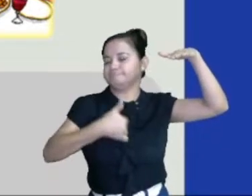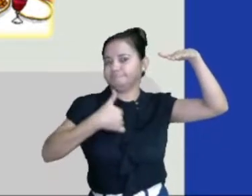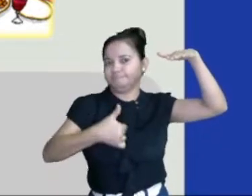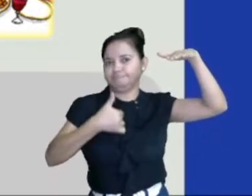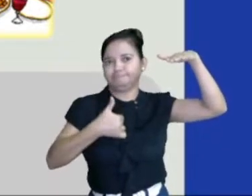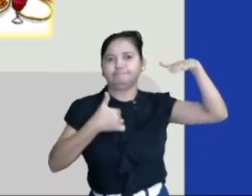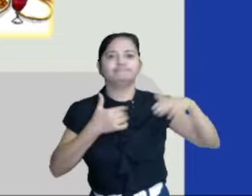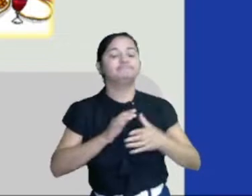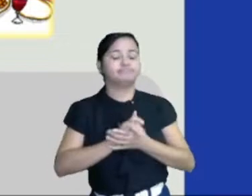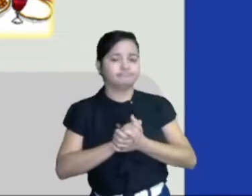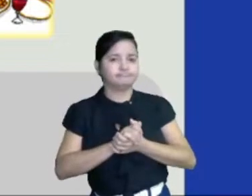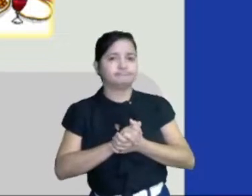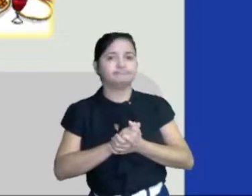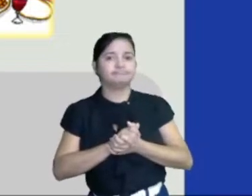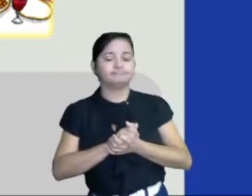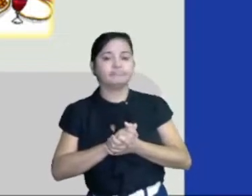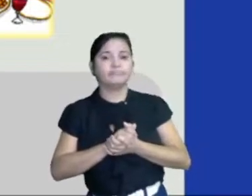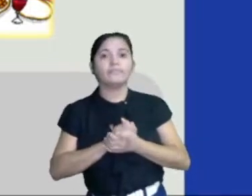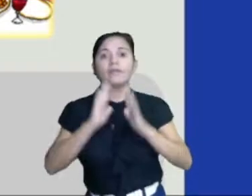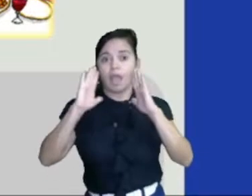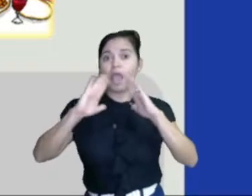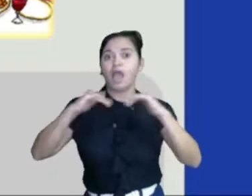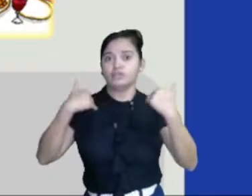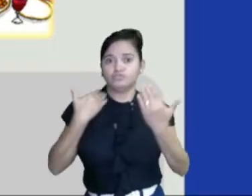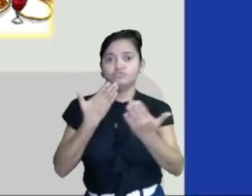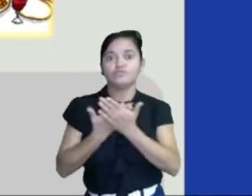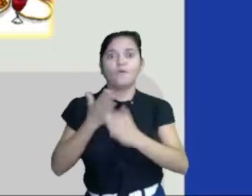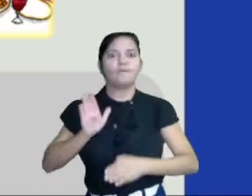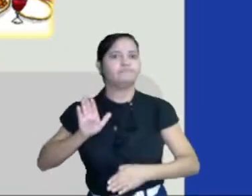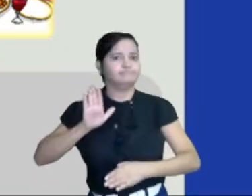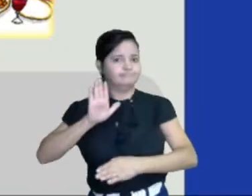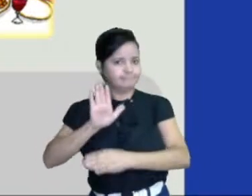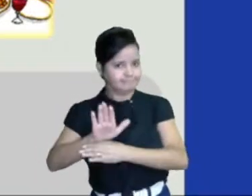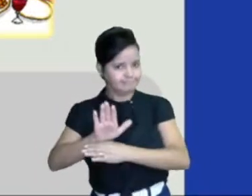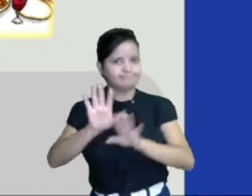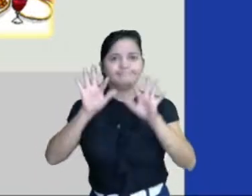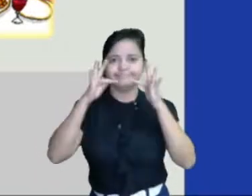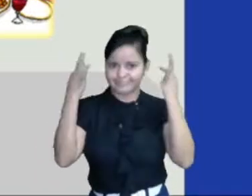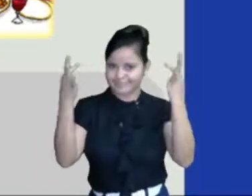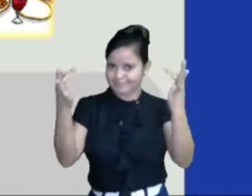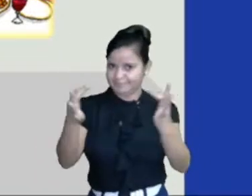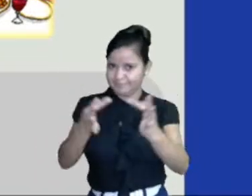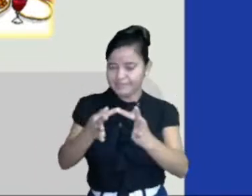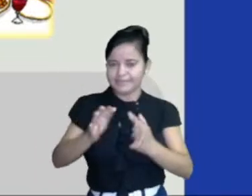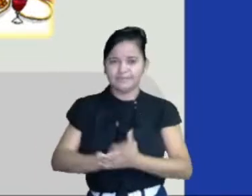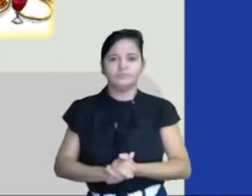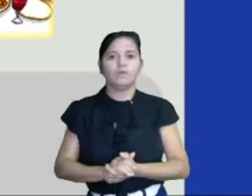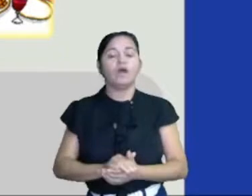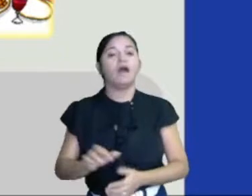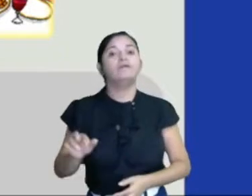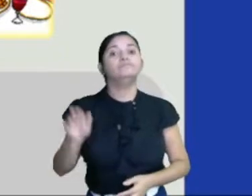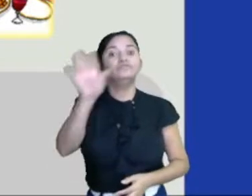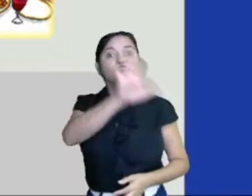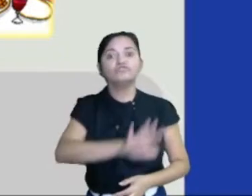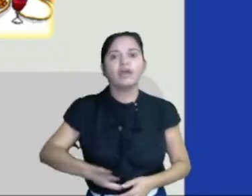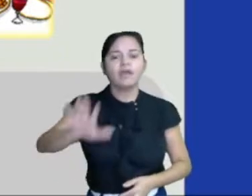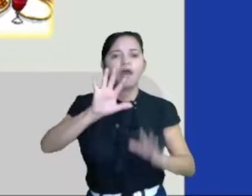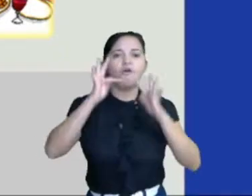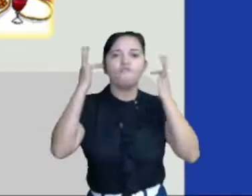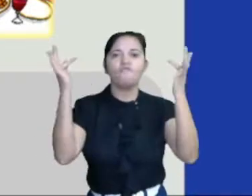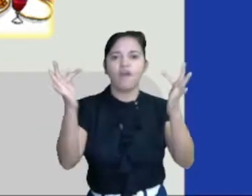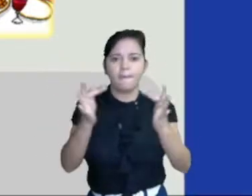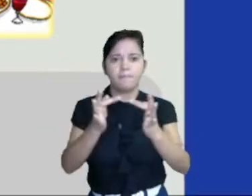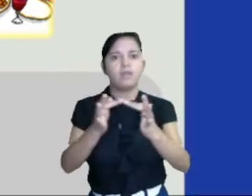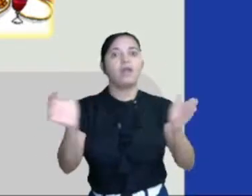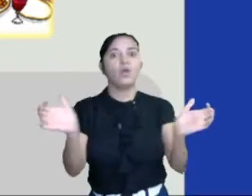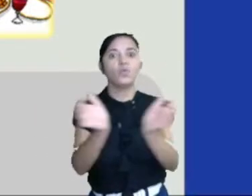escola ajuda a família nessa tarefa. A família geralmente é o mais importante